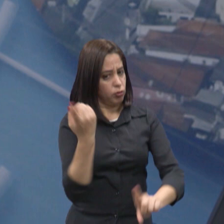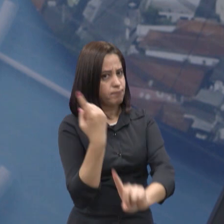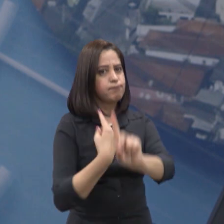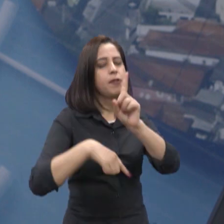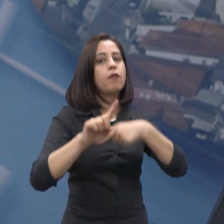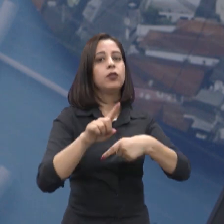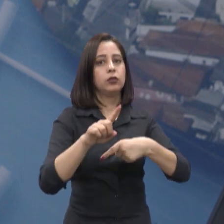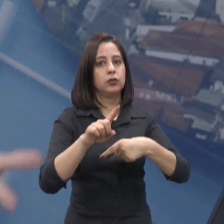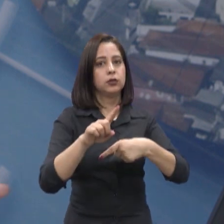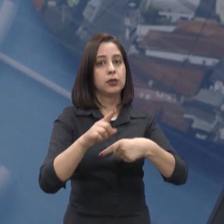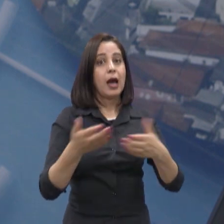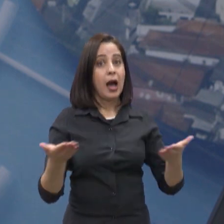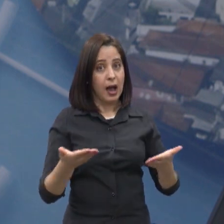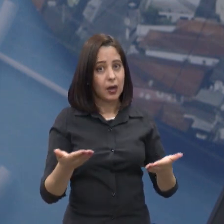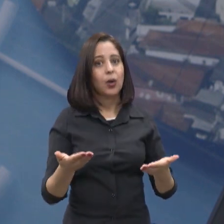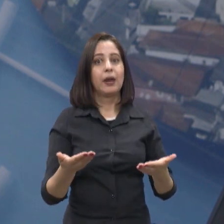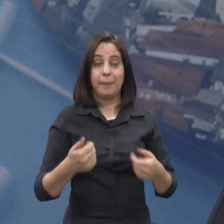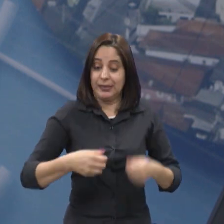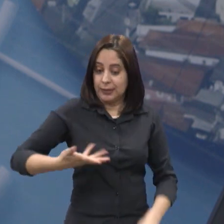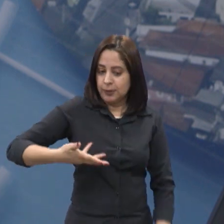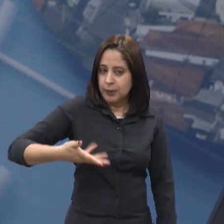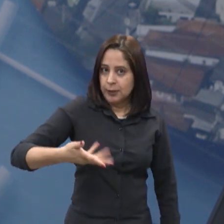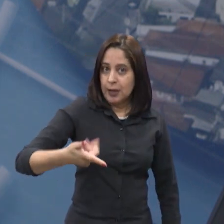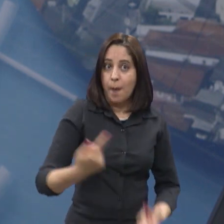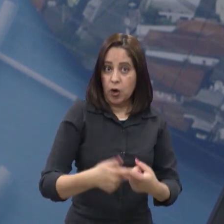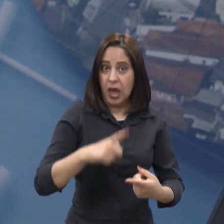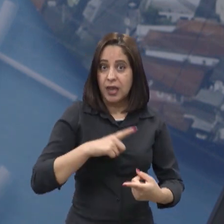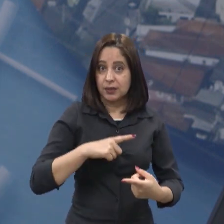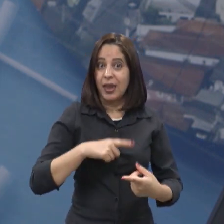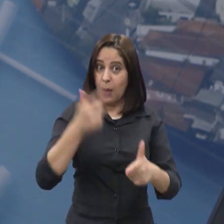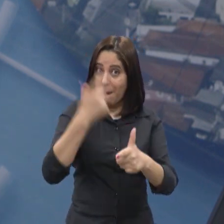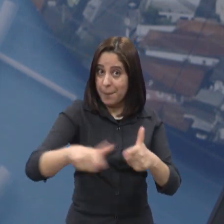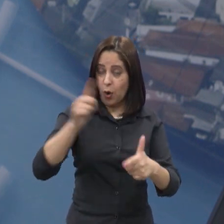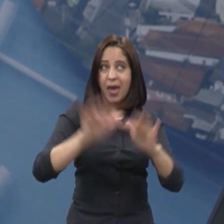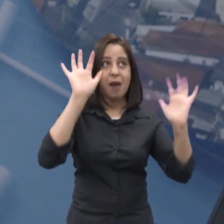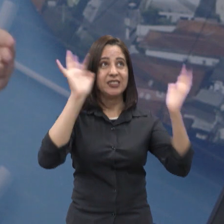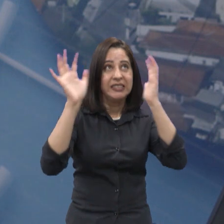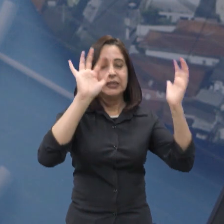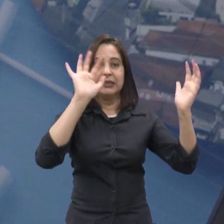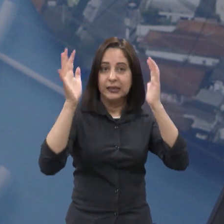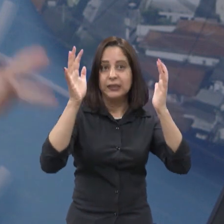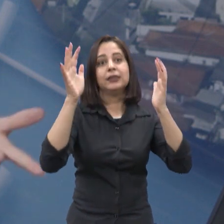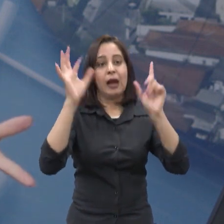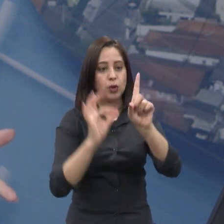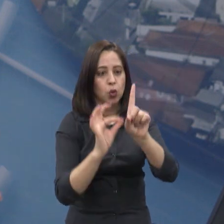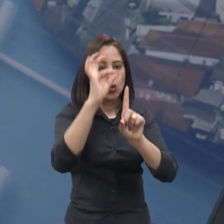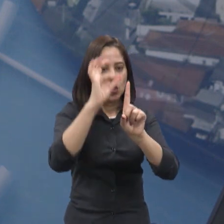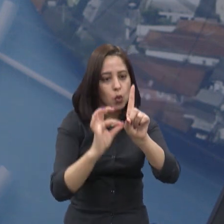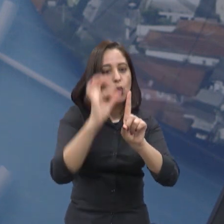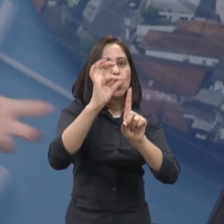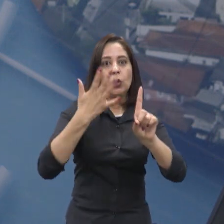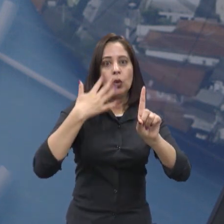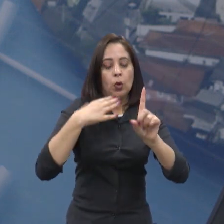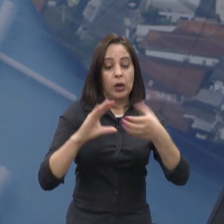repito, de uma forma mais ágil porque a gente tem as questões das mudanças climáticas estão aí, então a gente precisa ser mais efetivo de